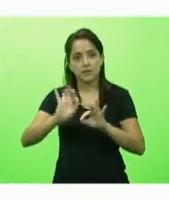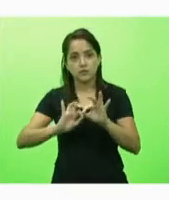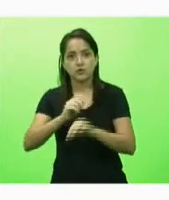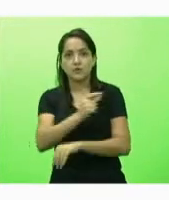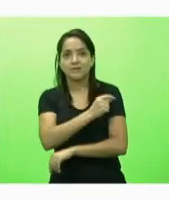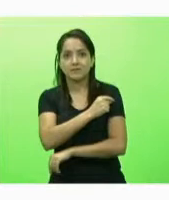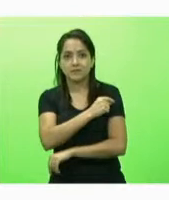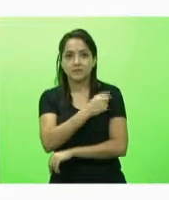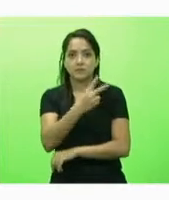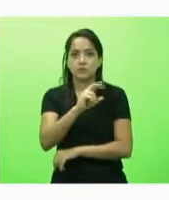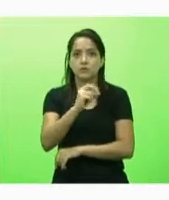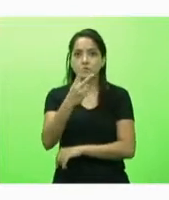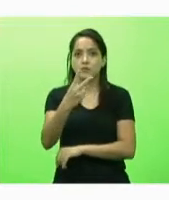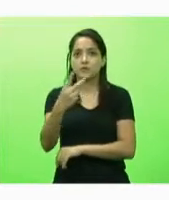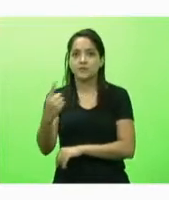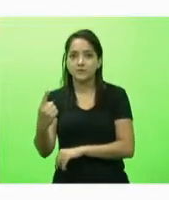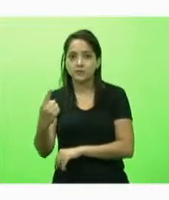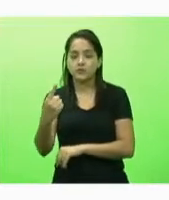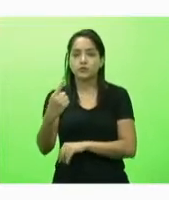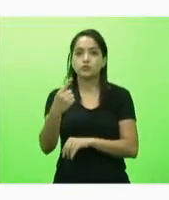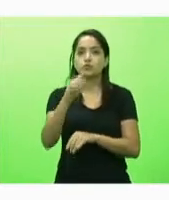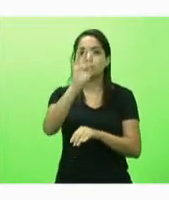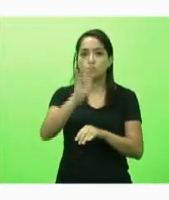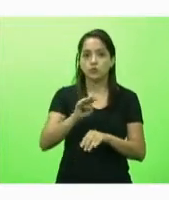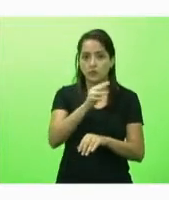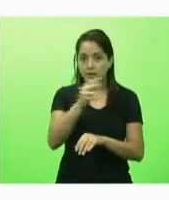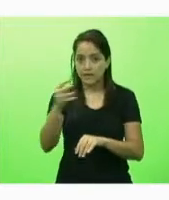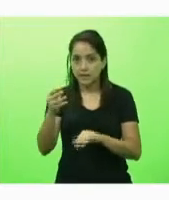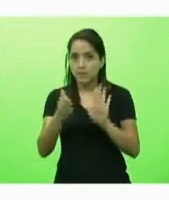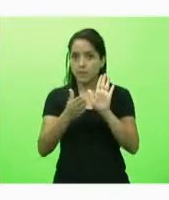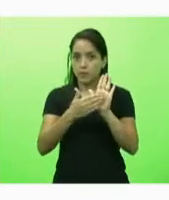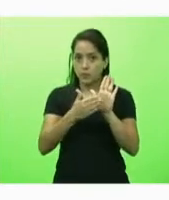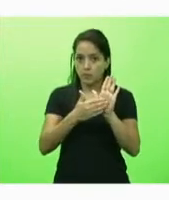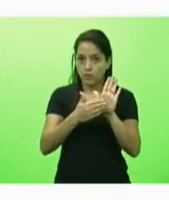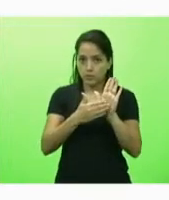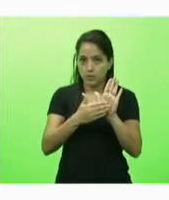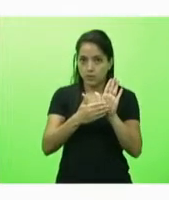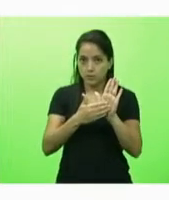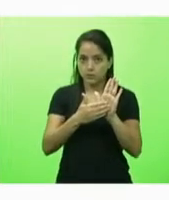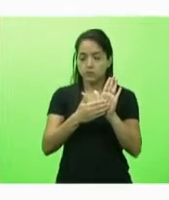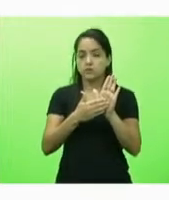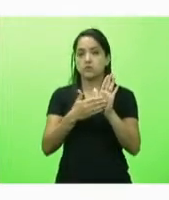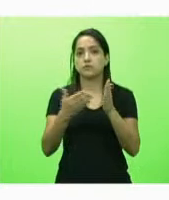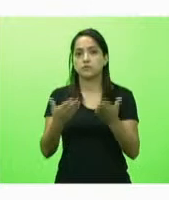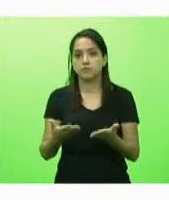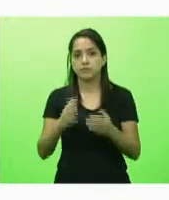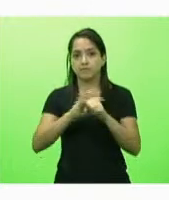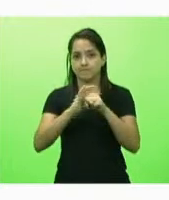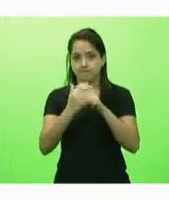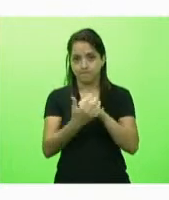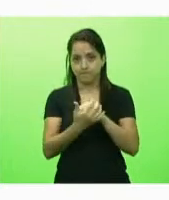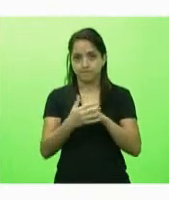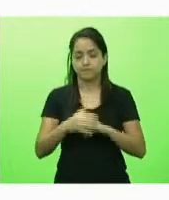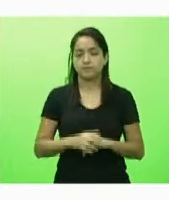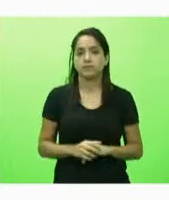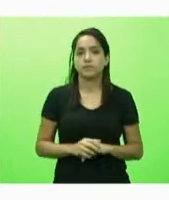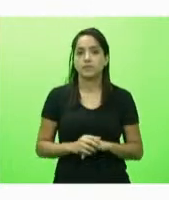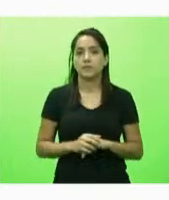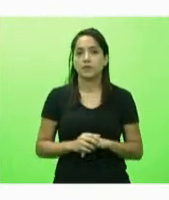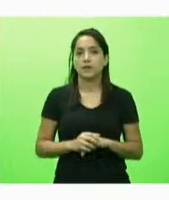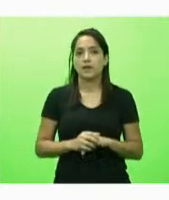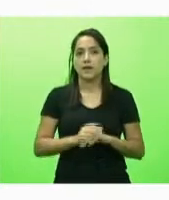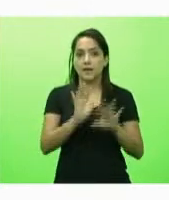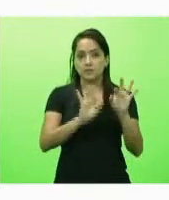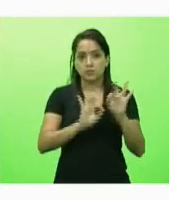2021 com todo o calendário proposto e a concomitância da vacina do coronavírus essa estruturação